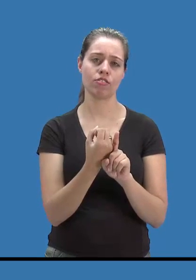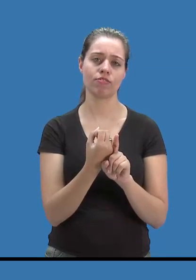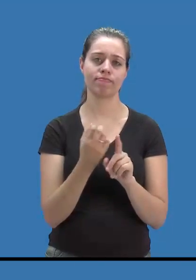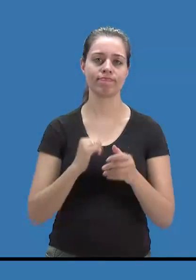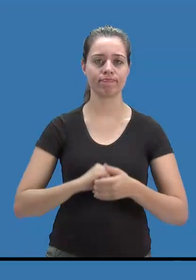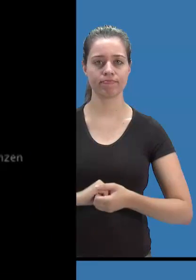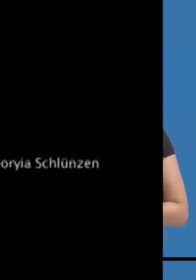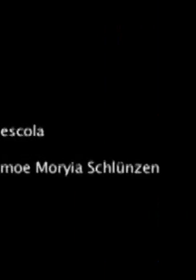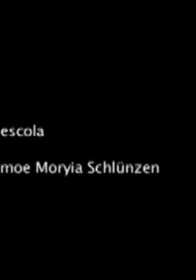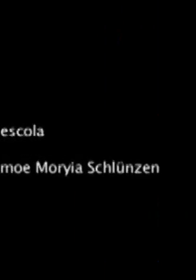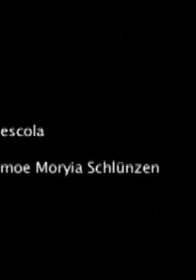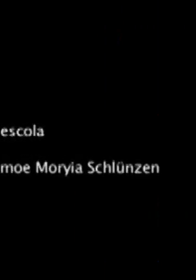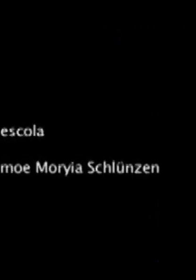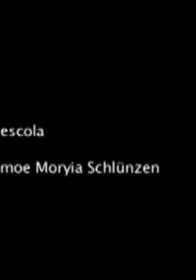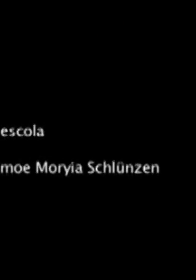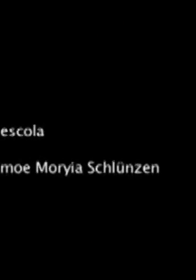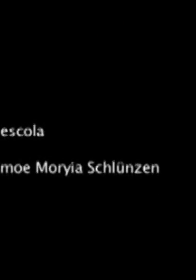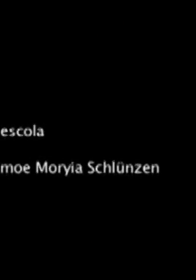vive também.